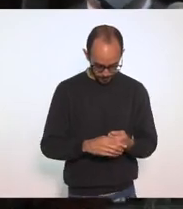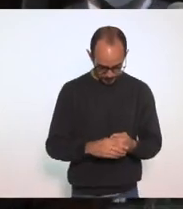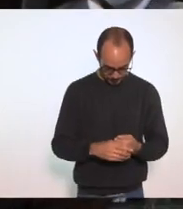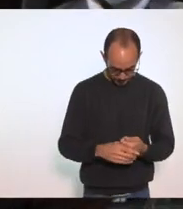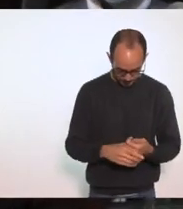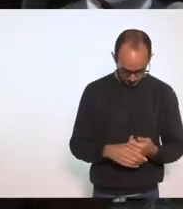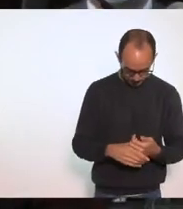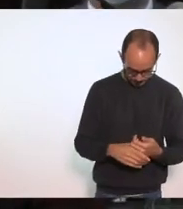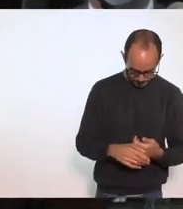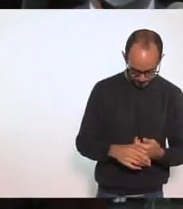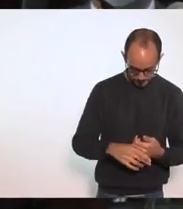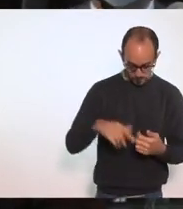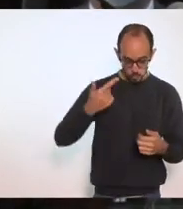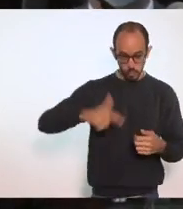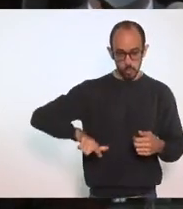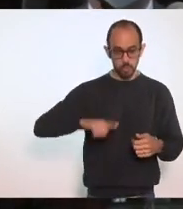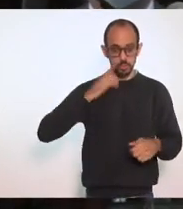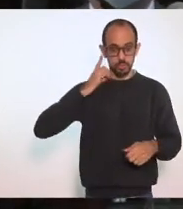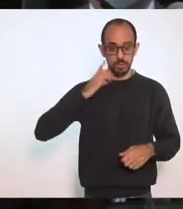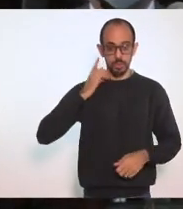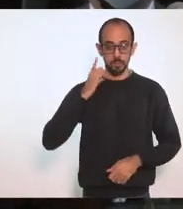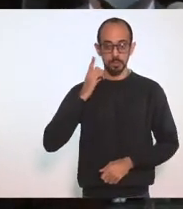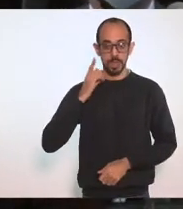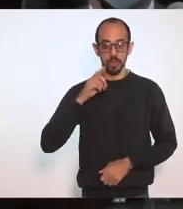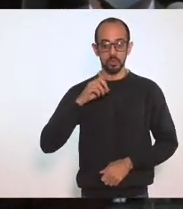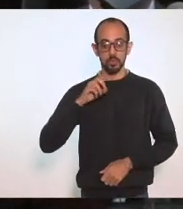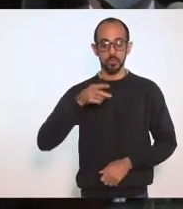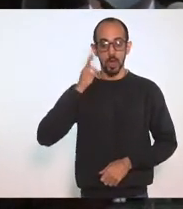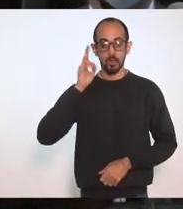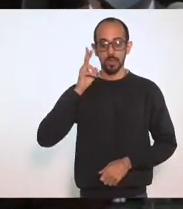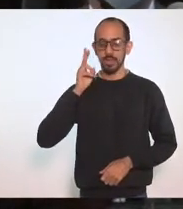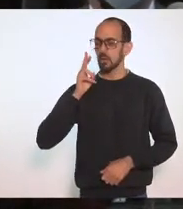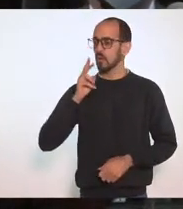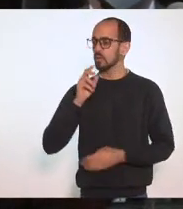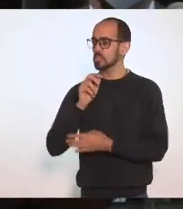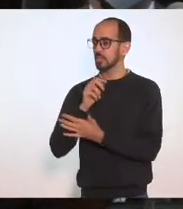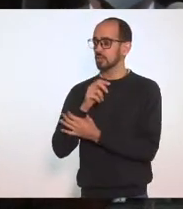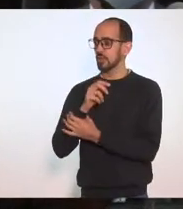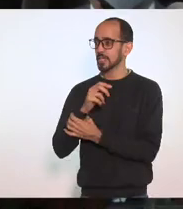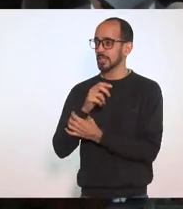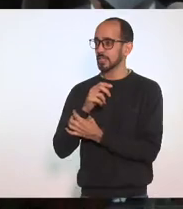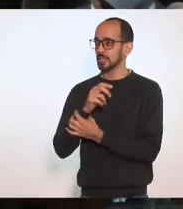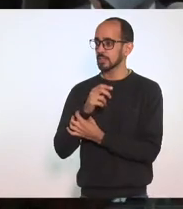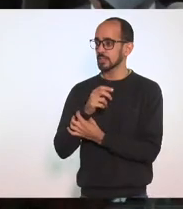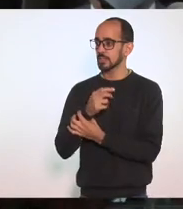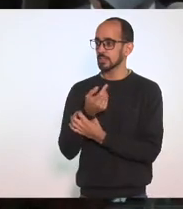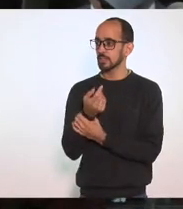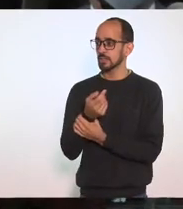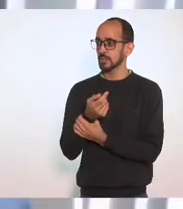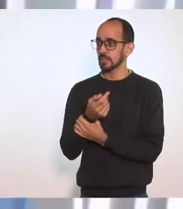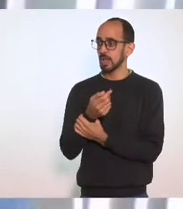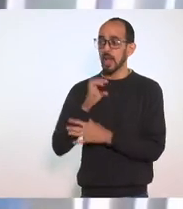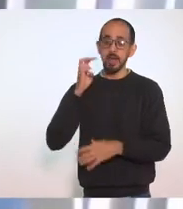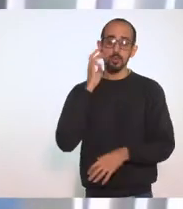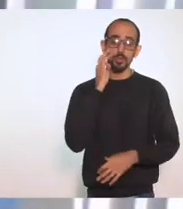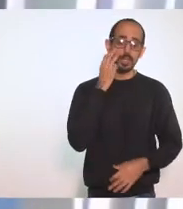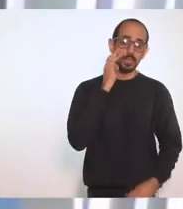O próximo É o deputado Valdeque Carneiro Deputada Tia Ju